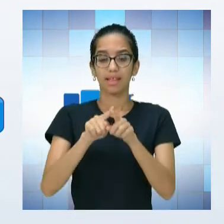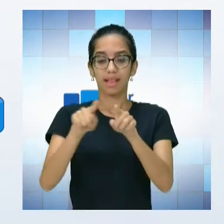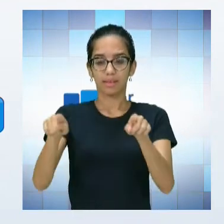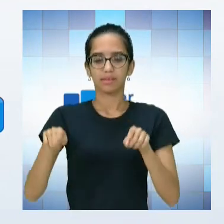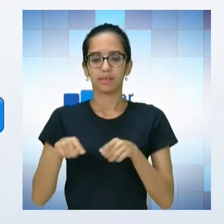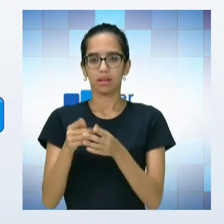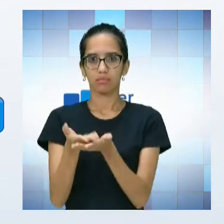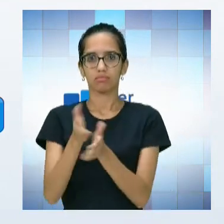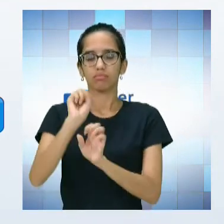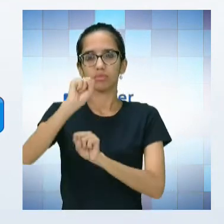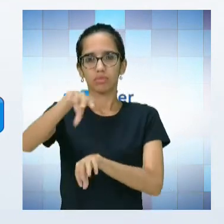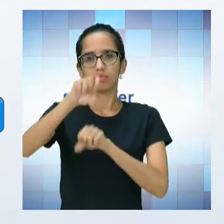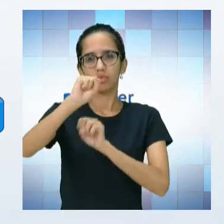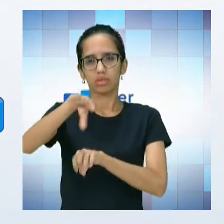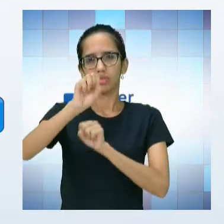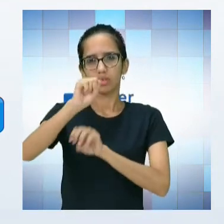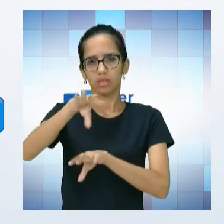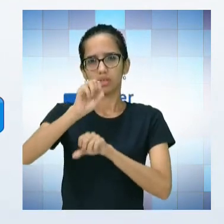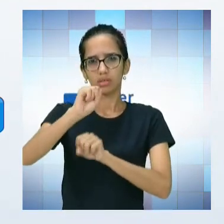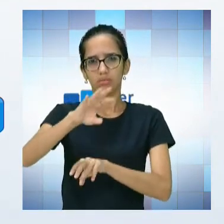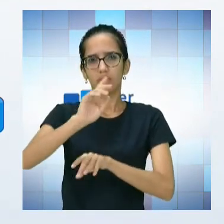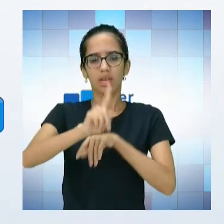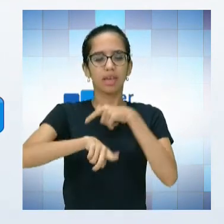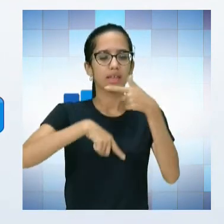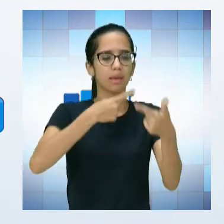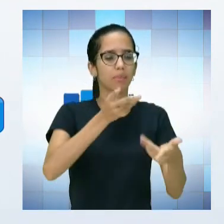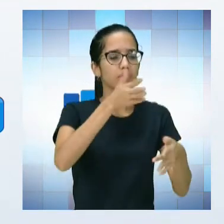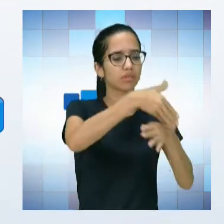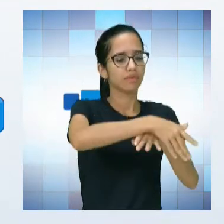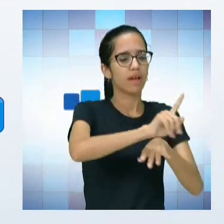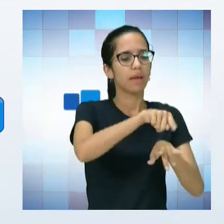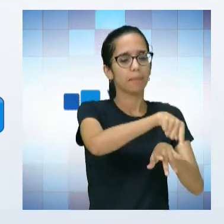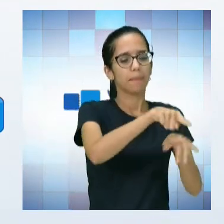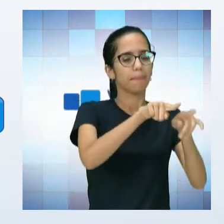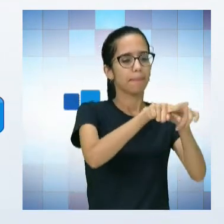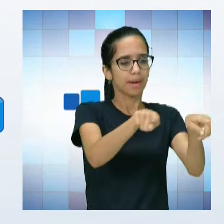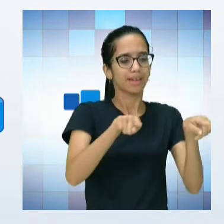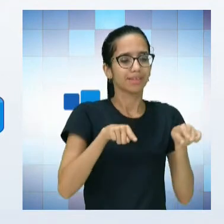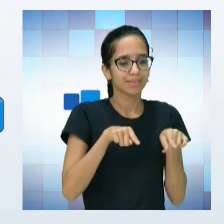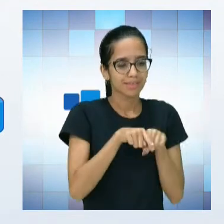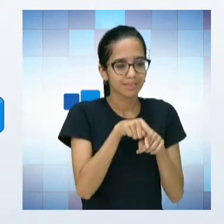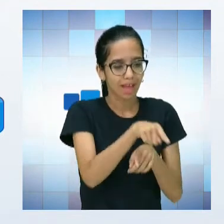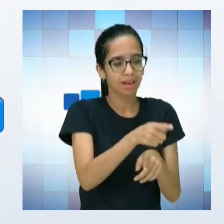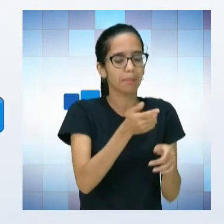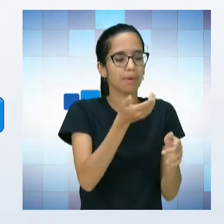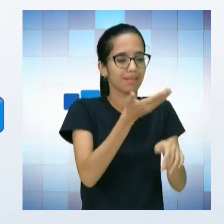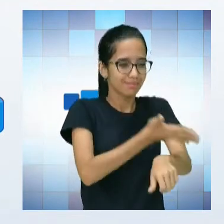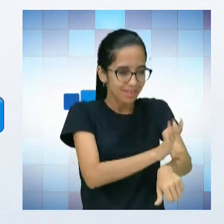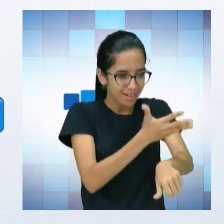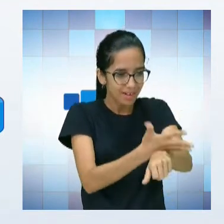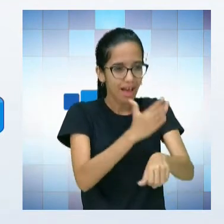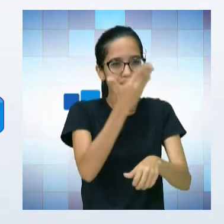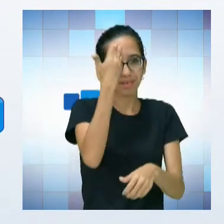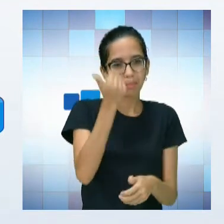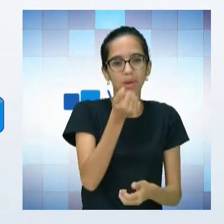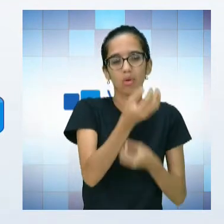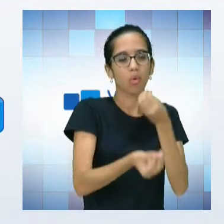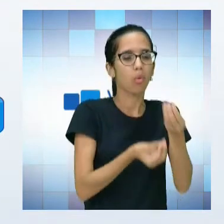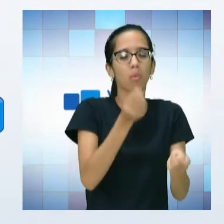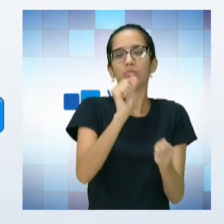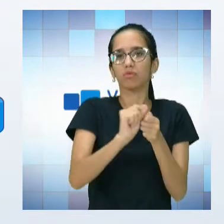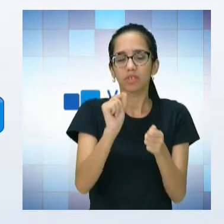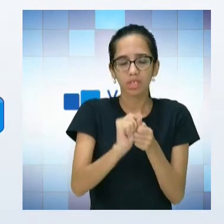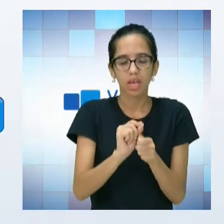teoria que ele explicou na sala de aula. O nosso laboratório de matemática da ASEP, ele vai trabalhar,